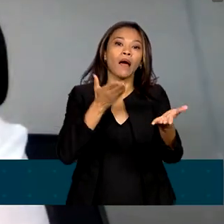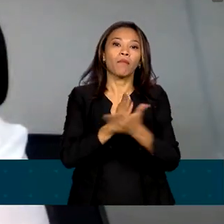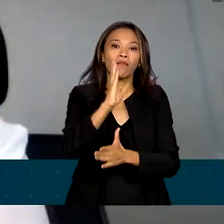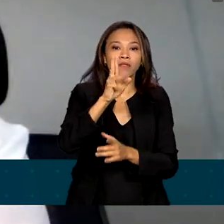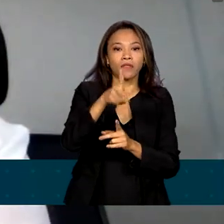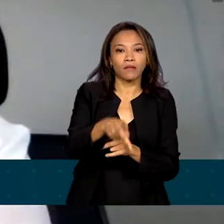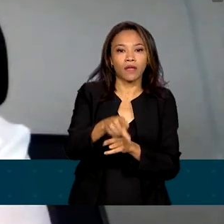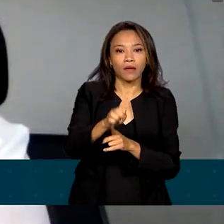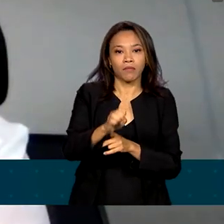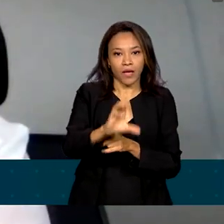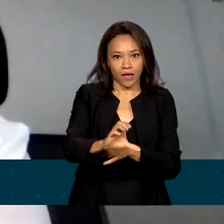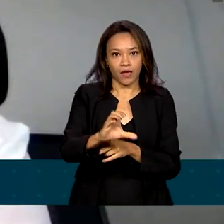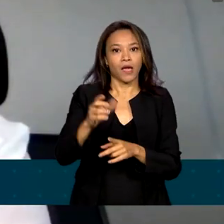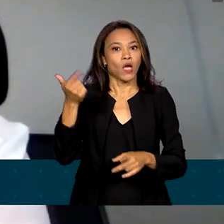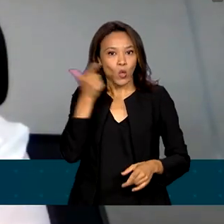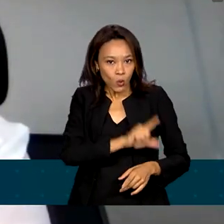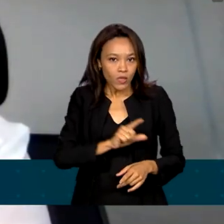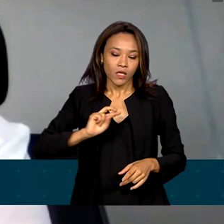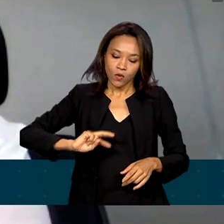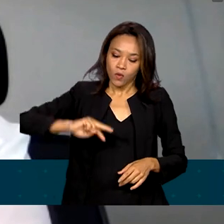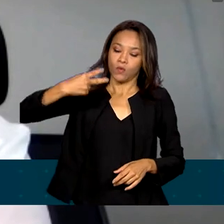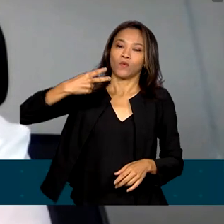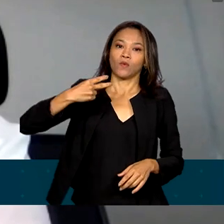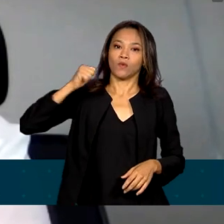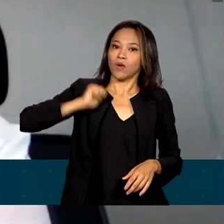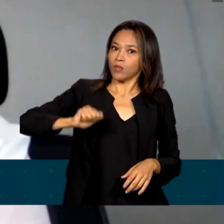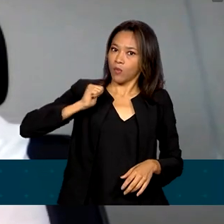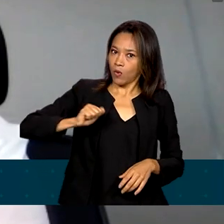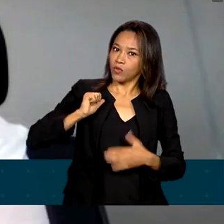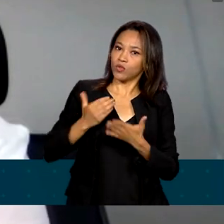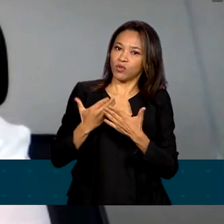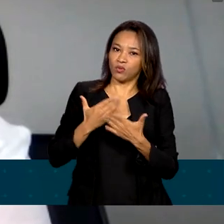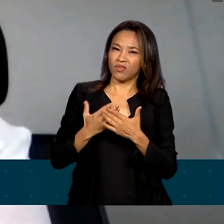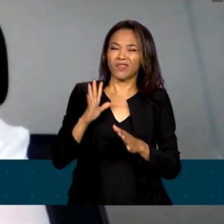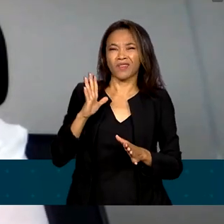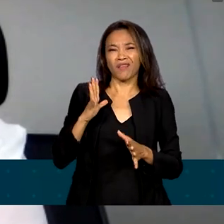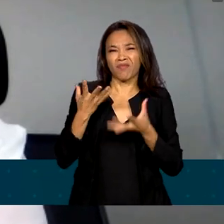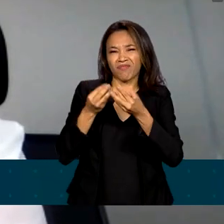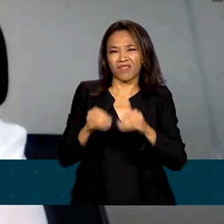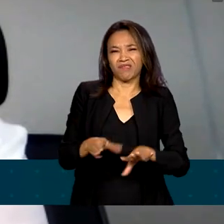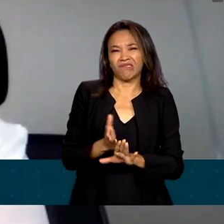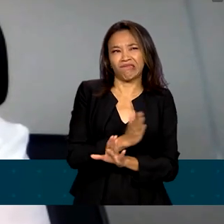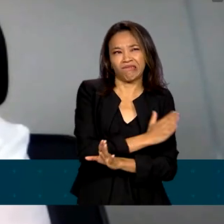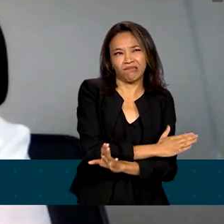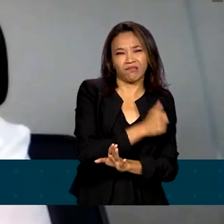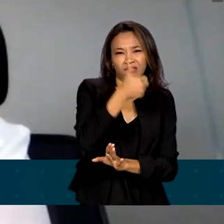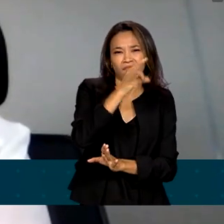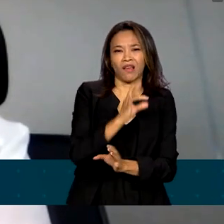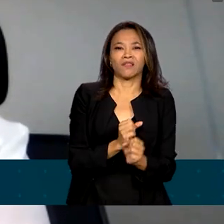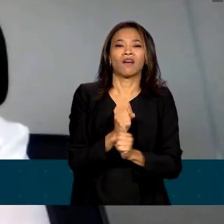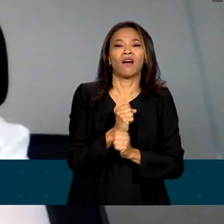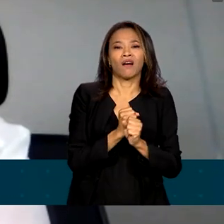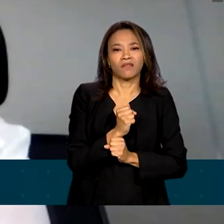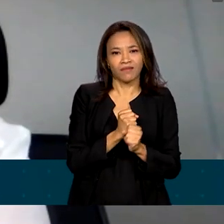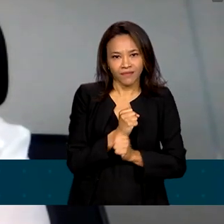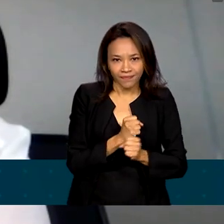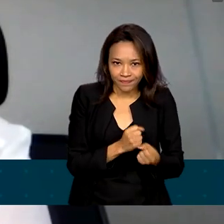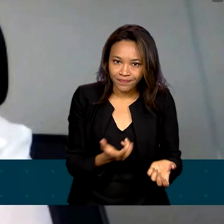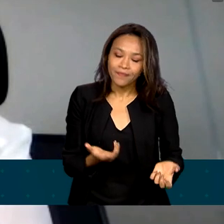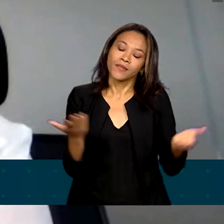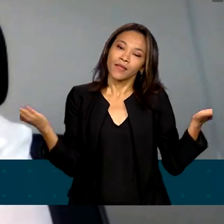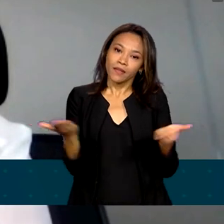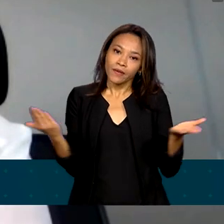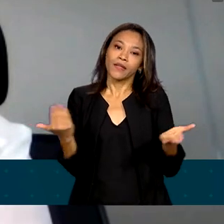que a CAPES não só fizesse o reajuste dos valores das bolsas, que já tinham uma defasagem de 10 anos, como pudesse agora